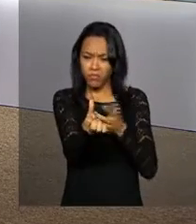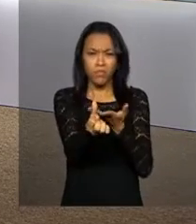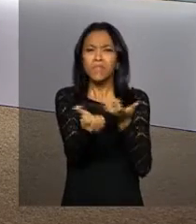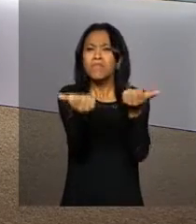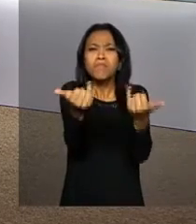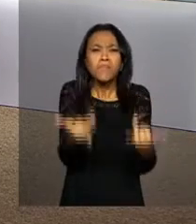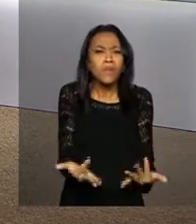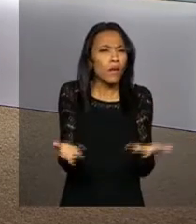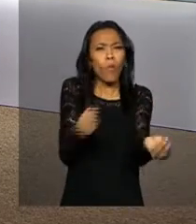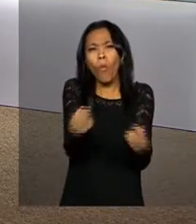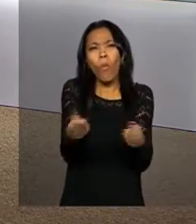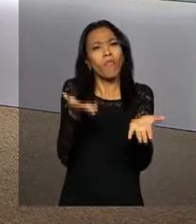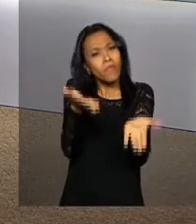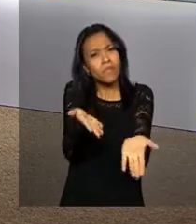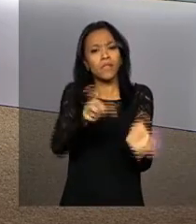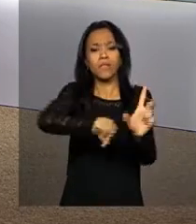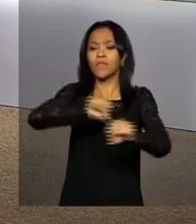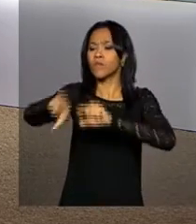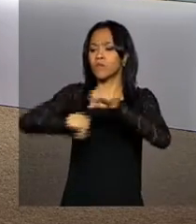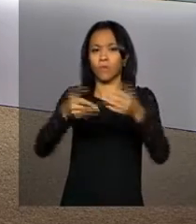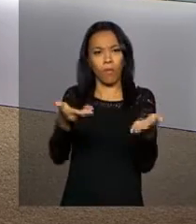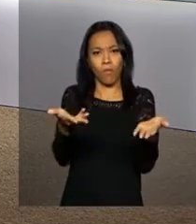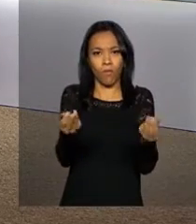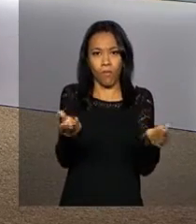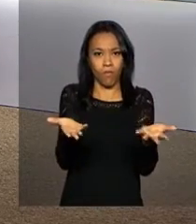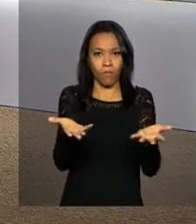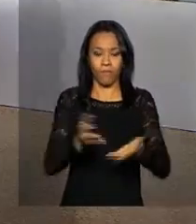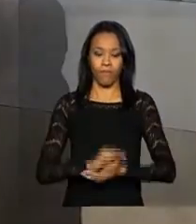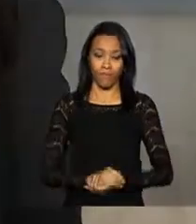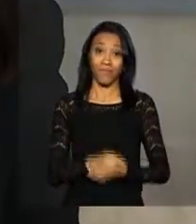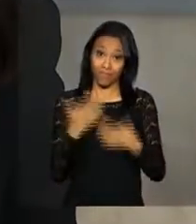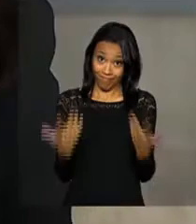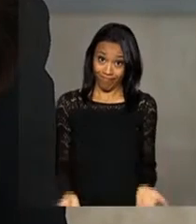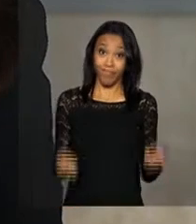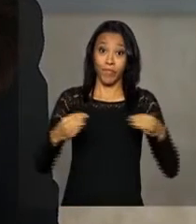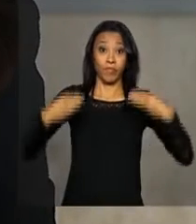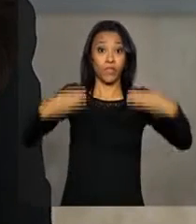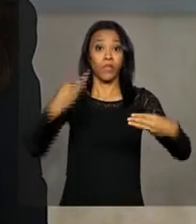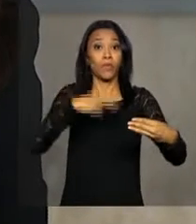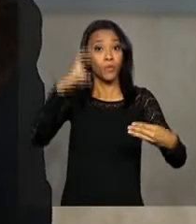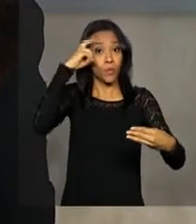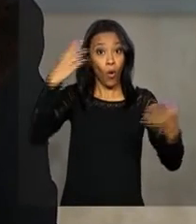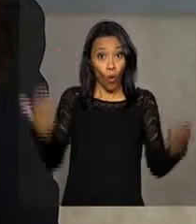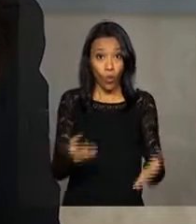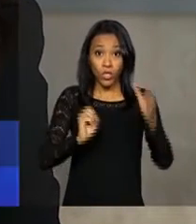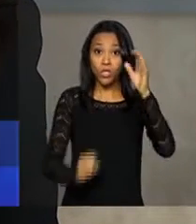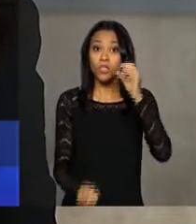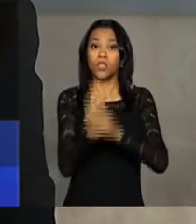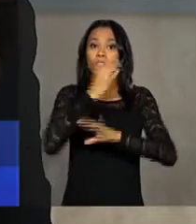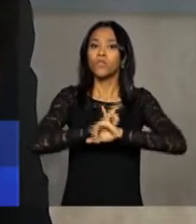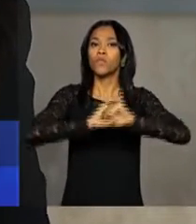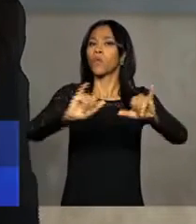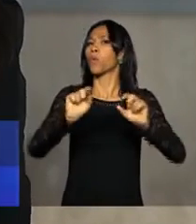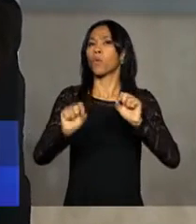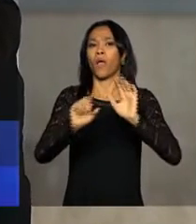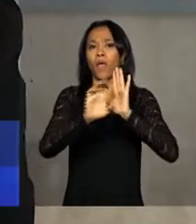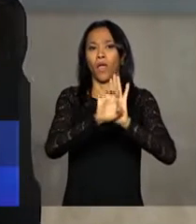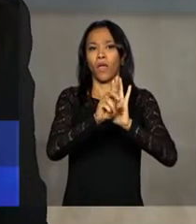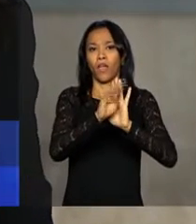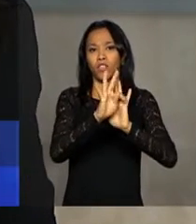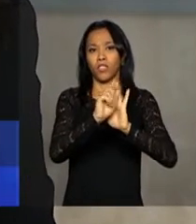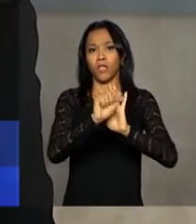para nós como vai funcionar essa seleção. Pois é, Roberto, o Ministério da Cultura lançou hoje um edital que vai selecionar 70